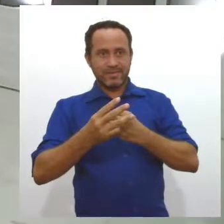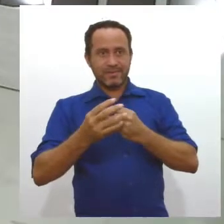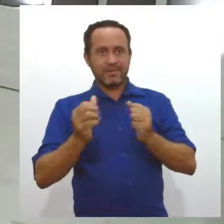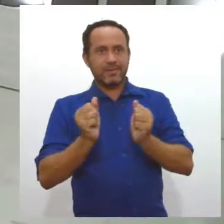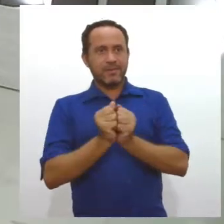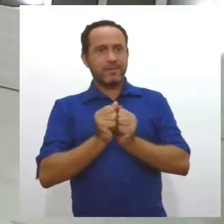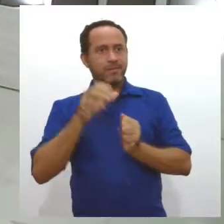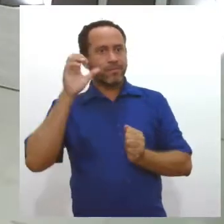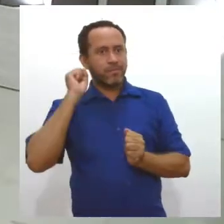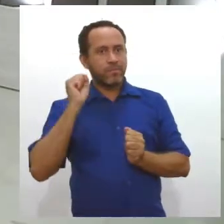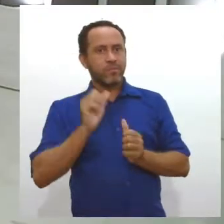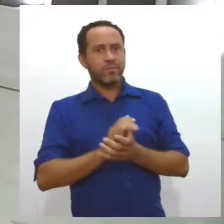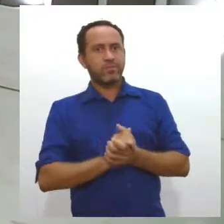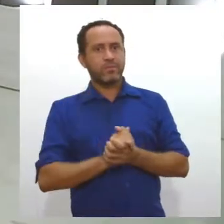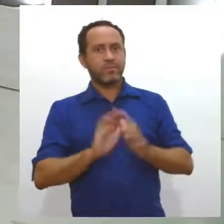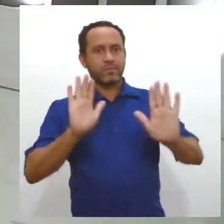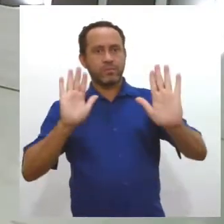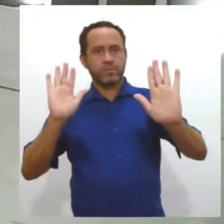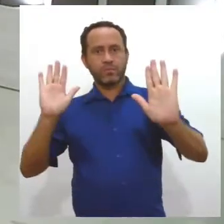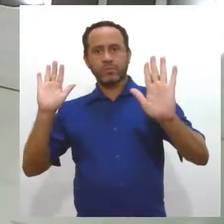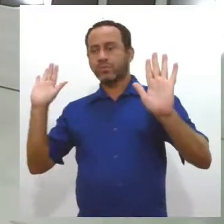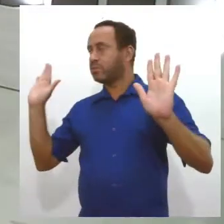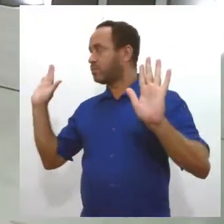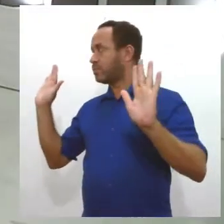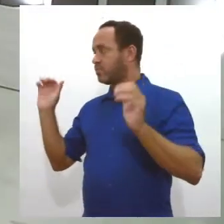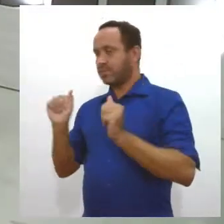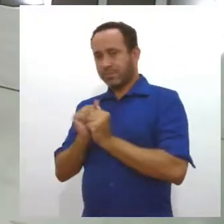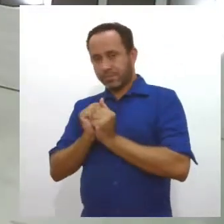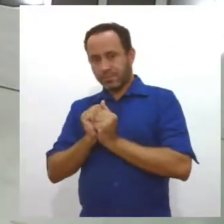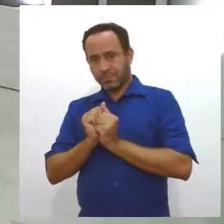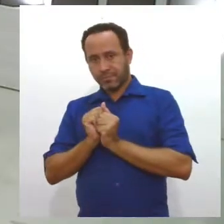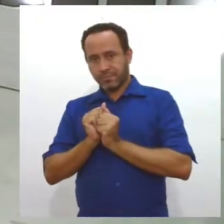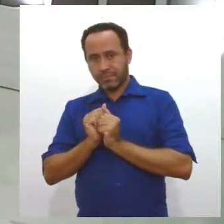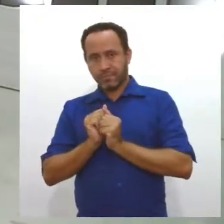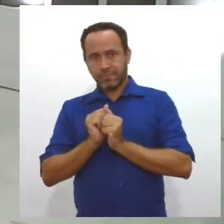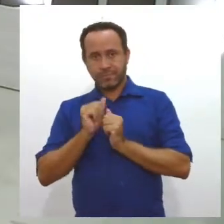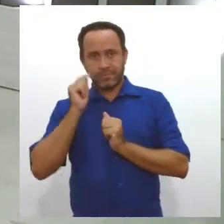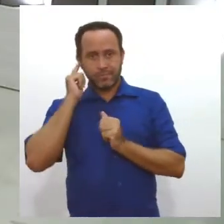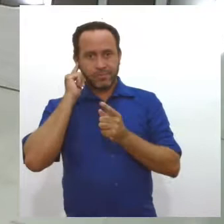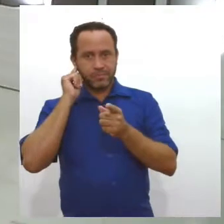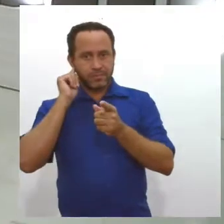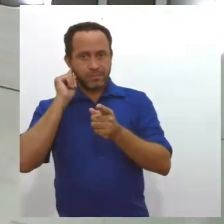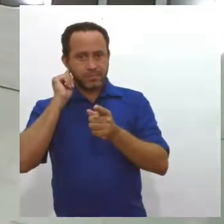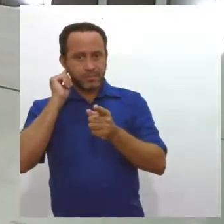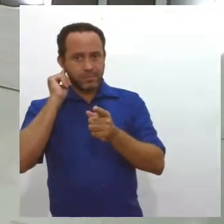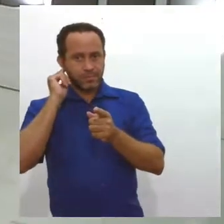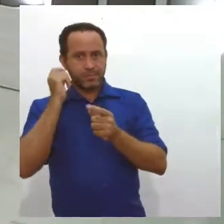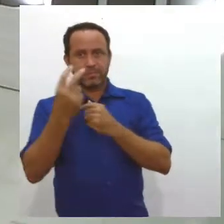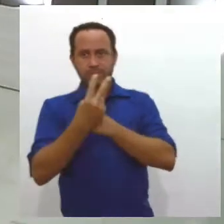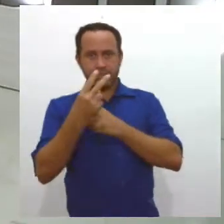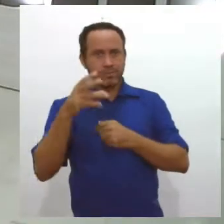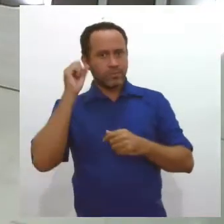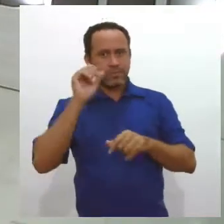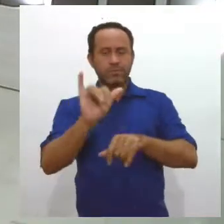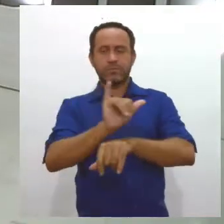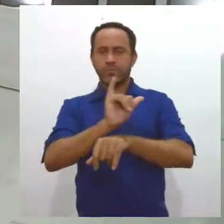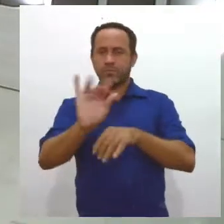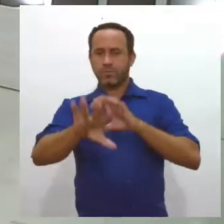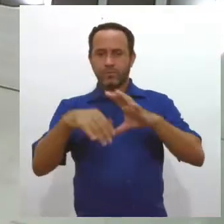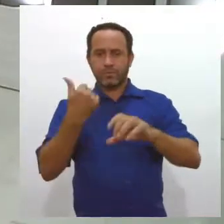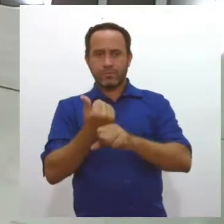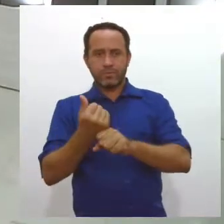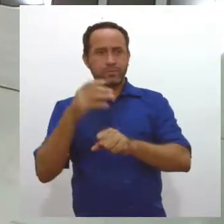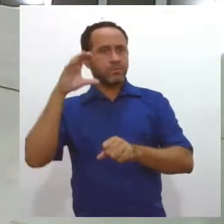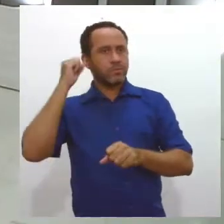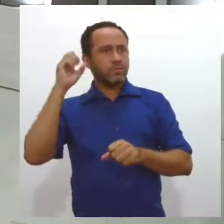aqui no estúdio. Sem áudio da Stephanie. Atenção. Não sei se para vocês que estão acompanhando pelo YouTube ou pelo canal 5